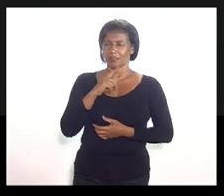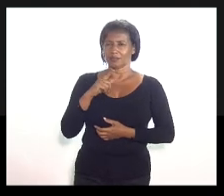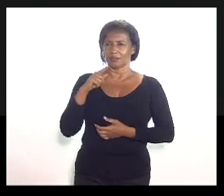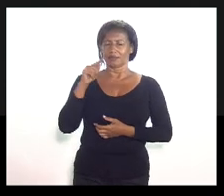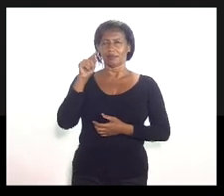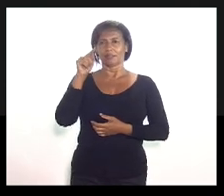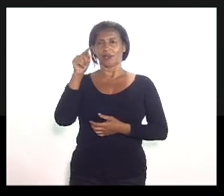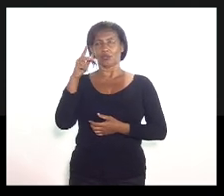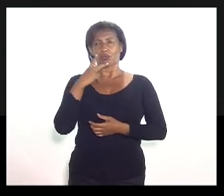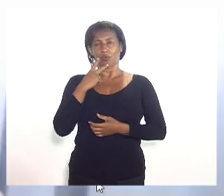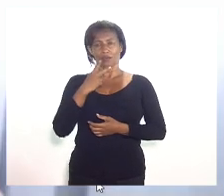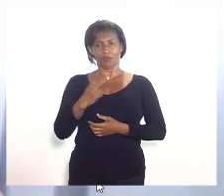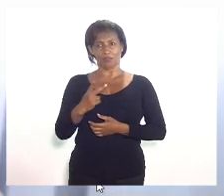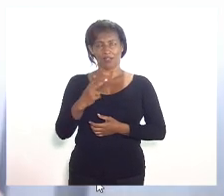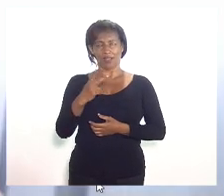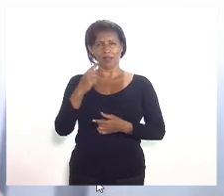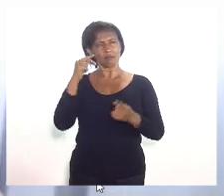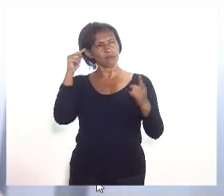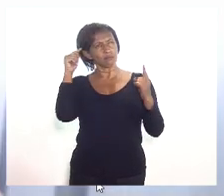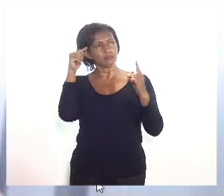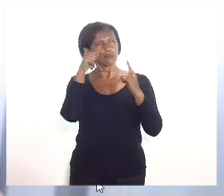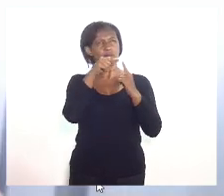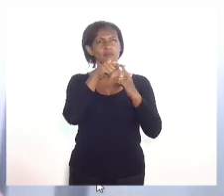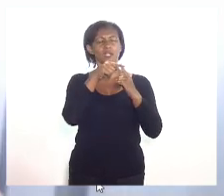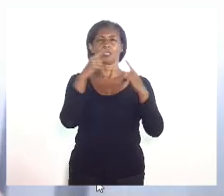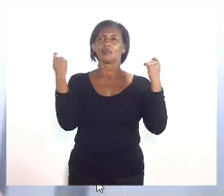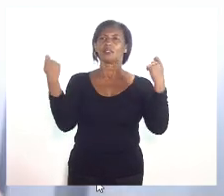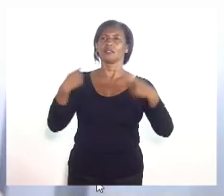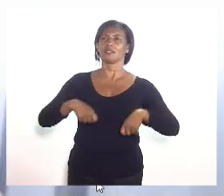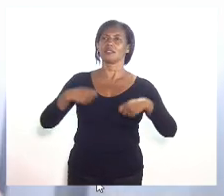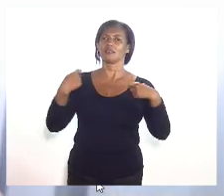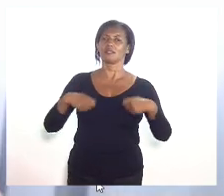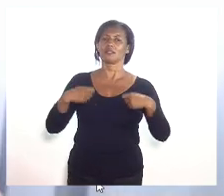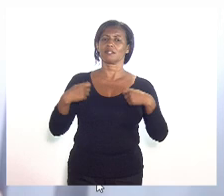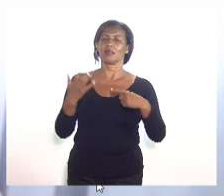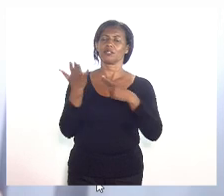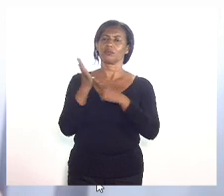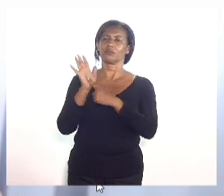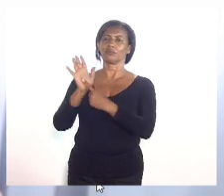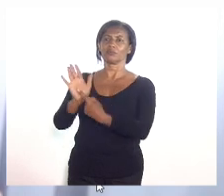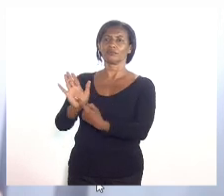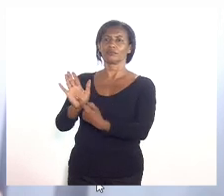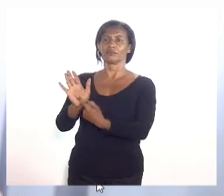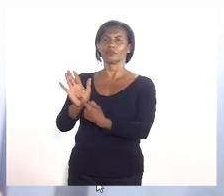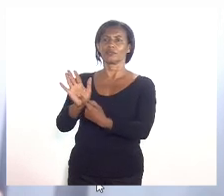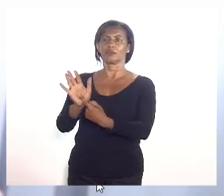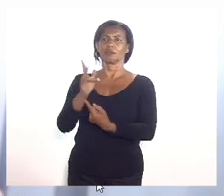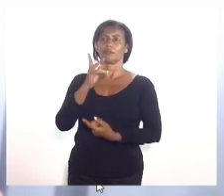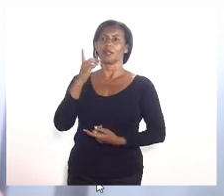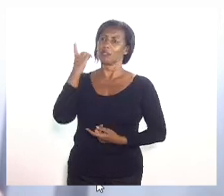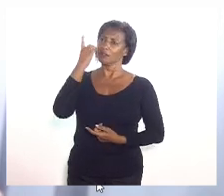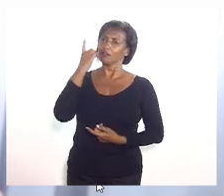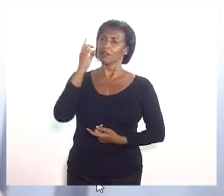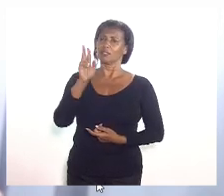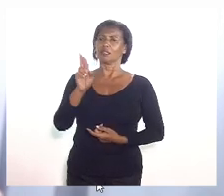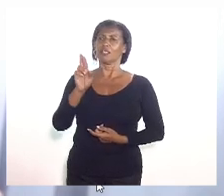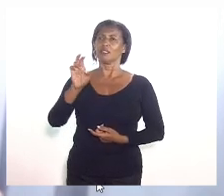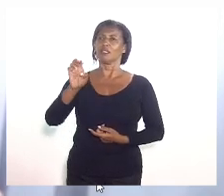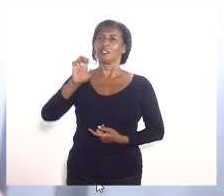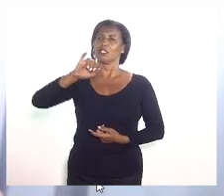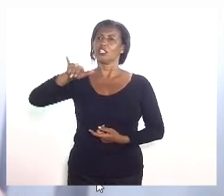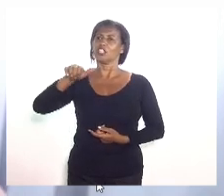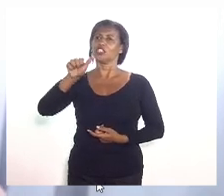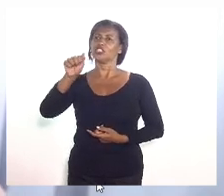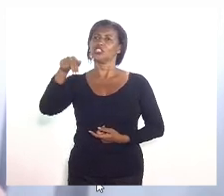Pacheco alcança a necessidade apresentada pela deputada enfermeira Rejane, que ela coloca